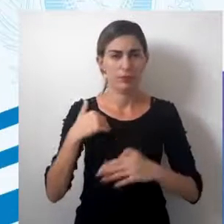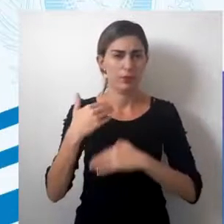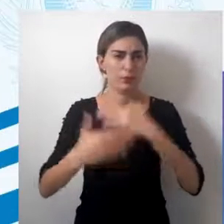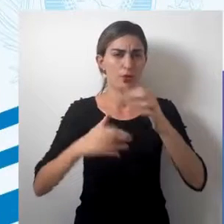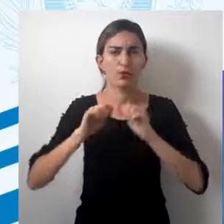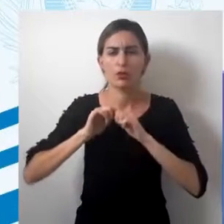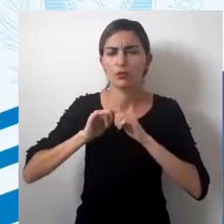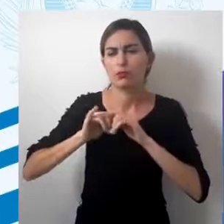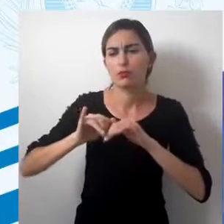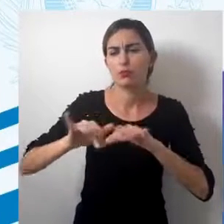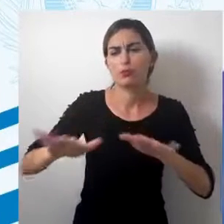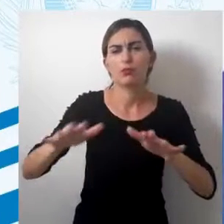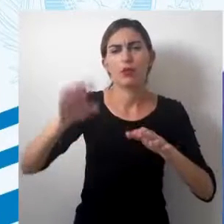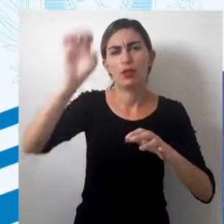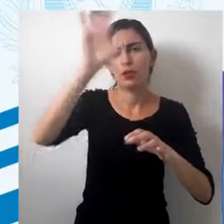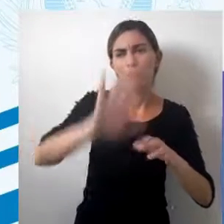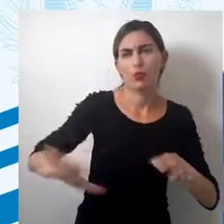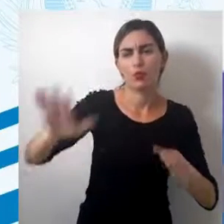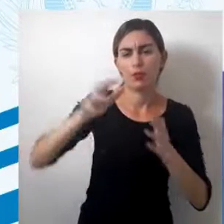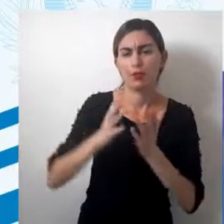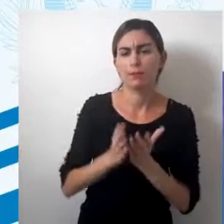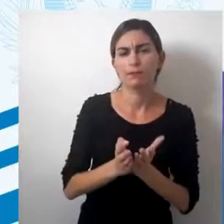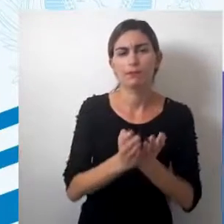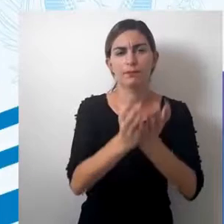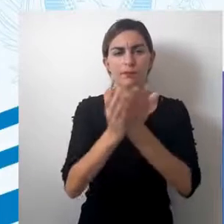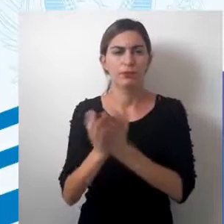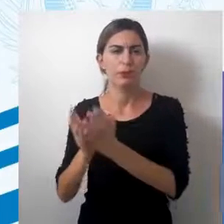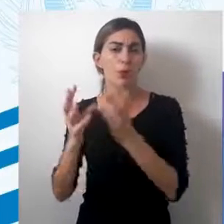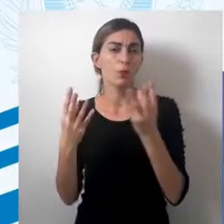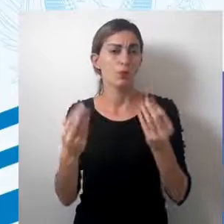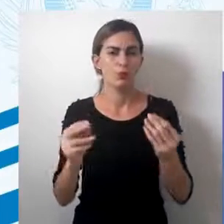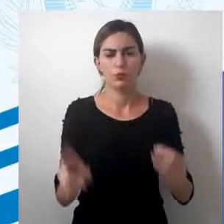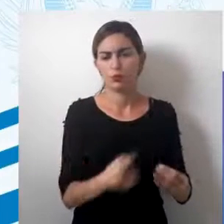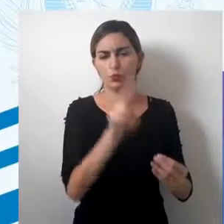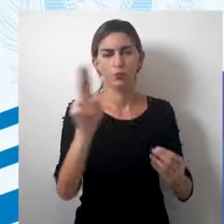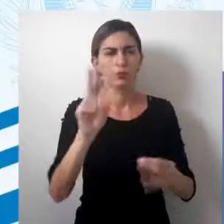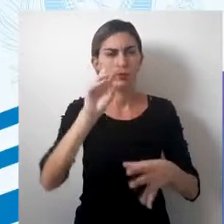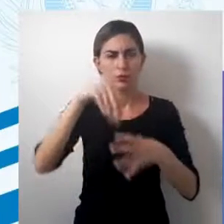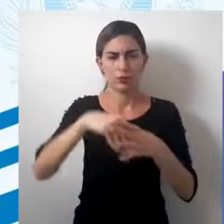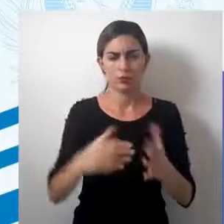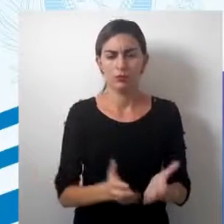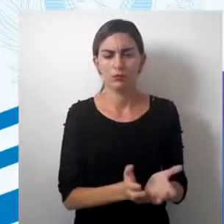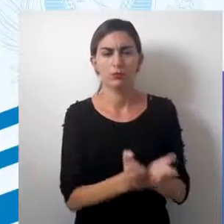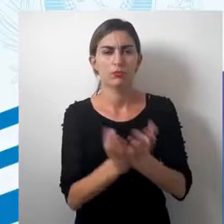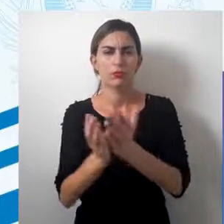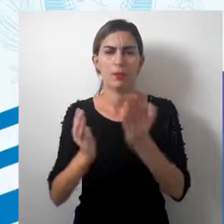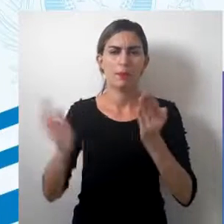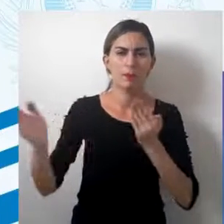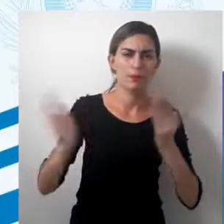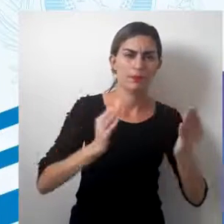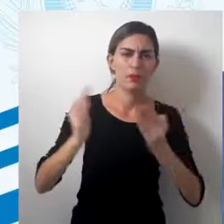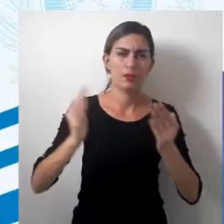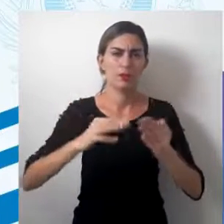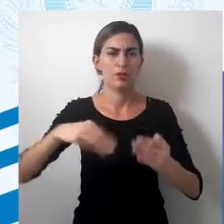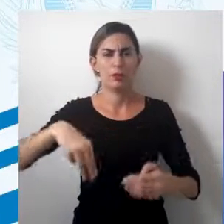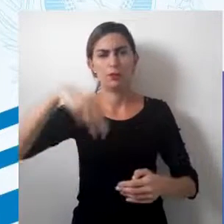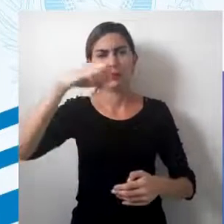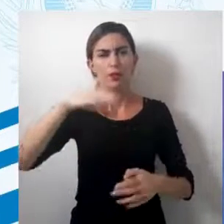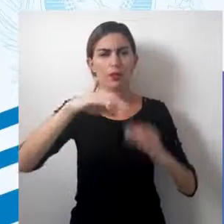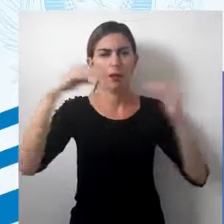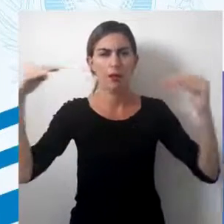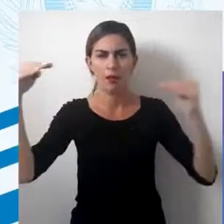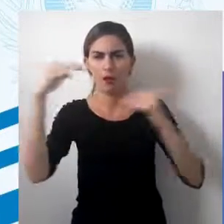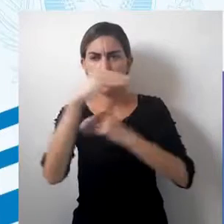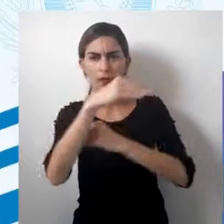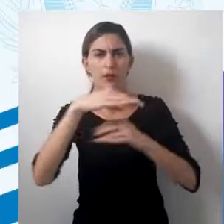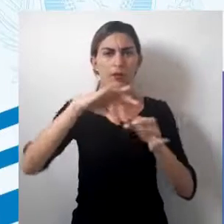da expansão marítima europeia, então ela é muito utilizada dentro da navegação. Os paralelos e meridianos são retos e